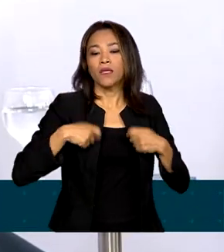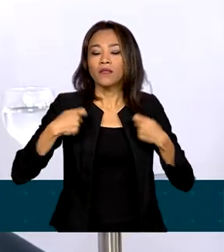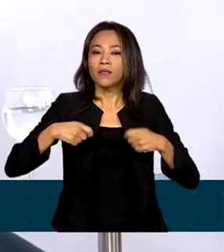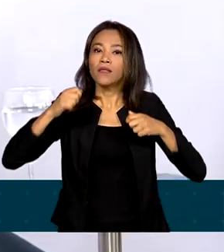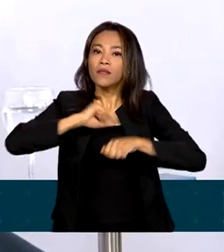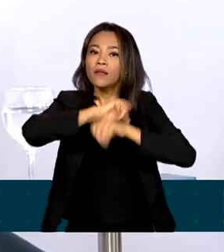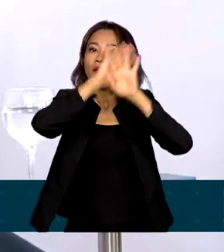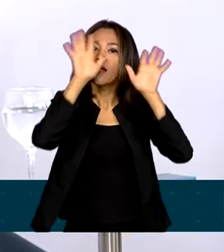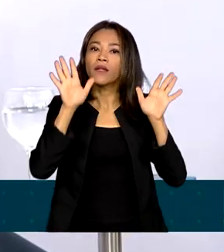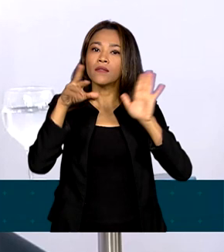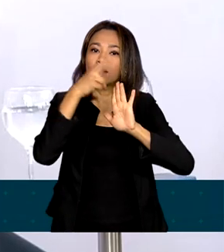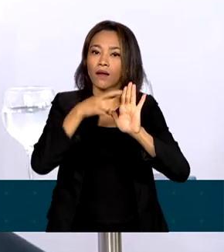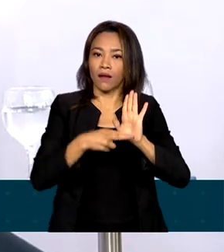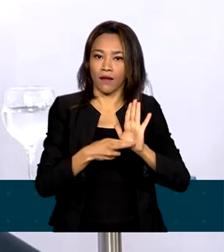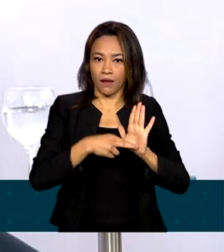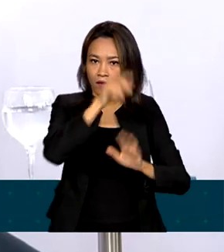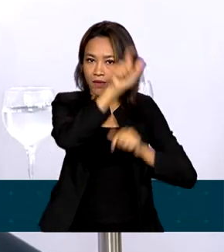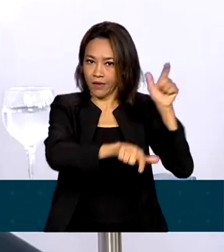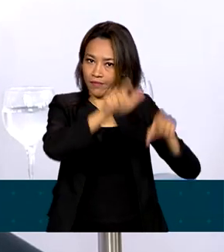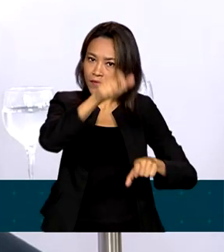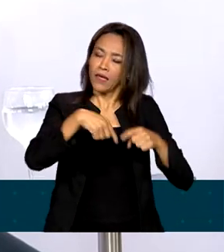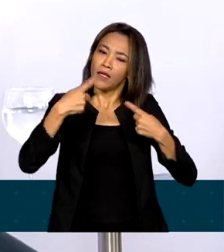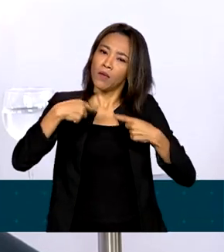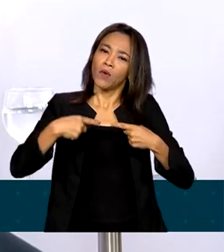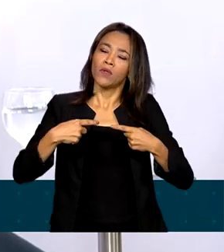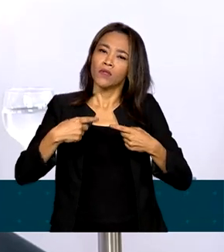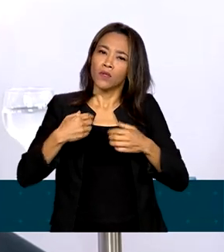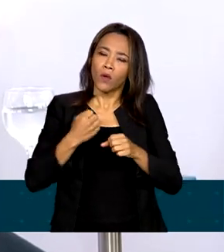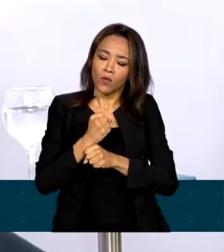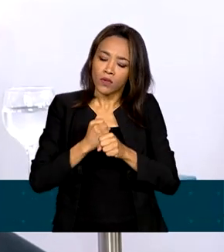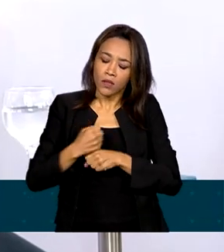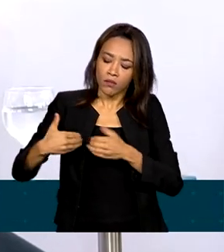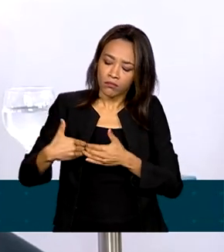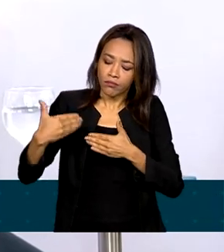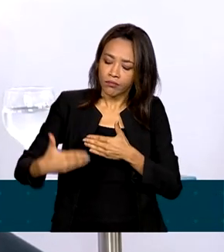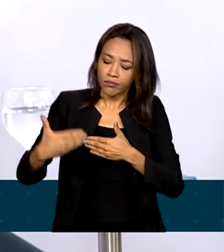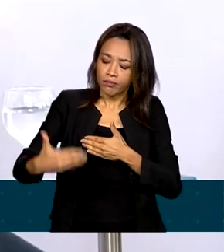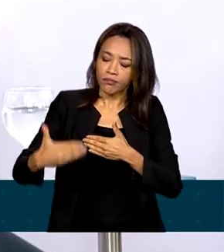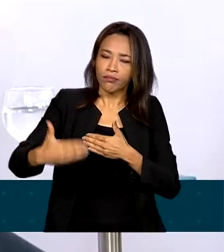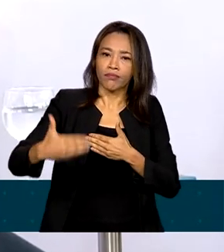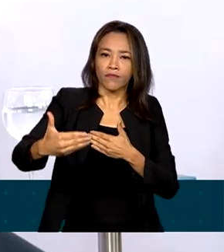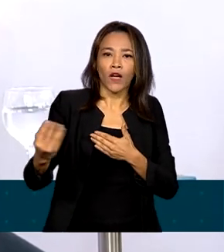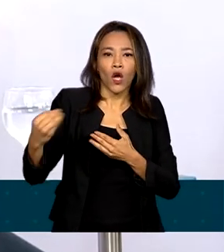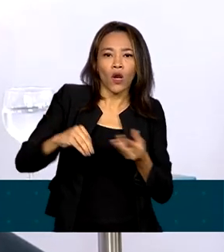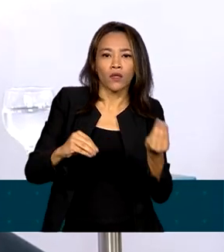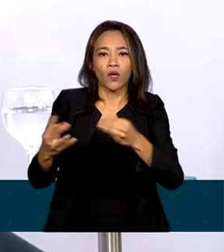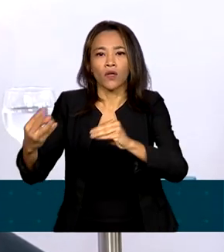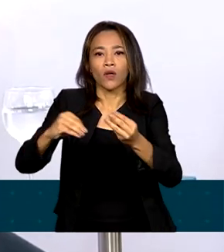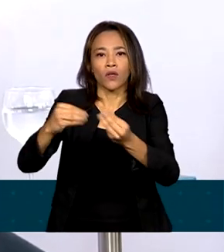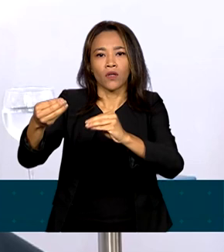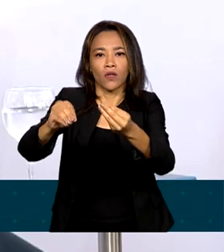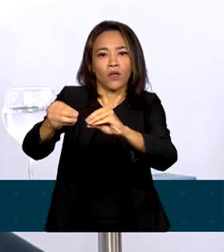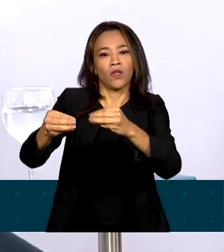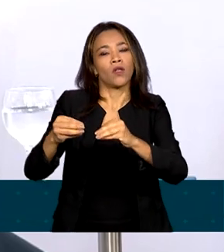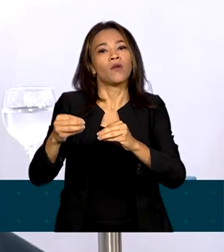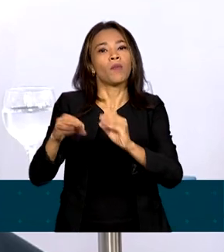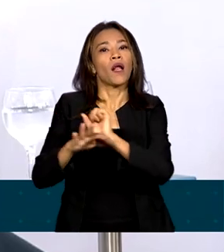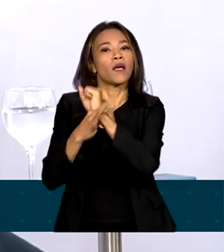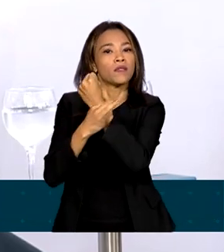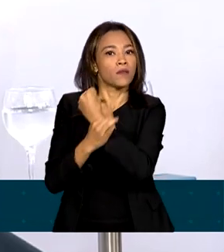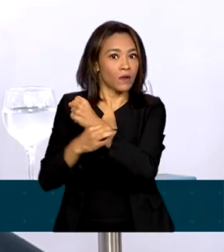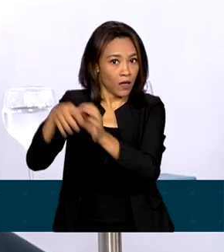do jogo e depois você dilui isso no tempo de maneira a garantir justiça